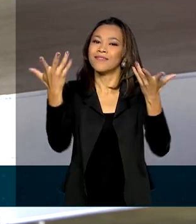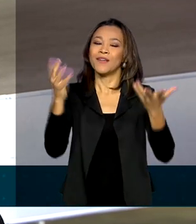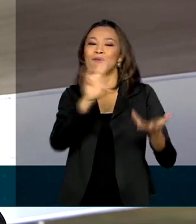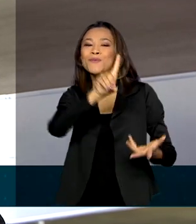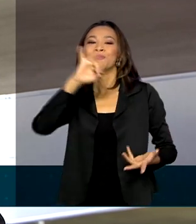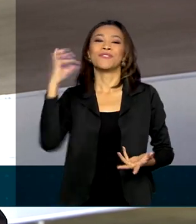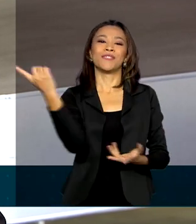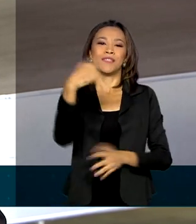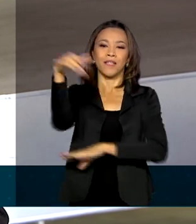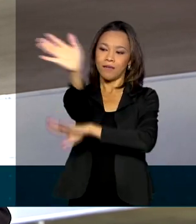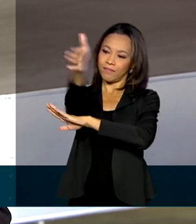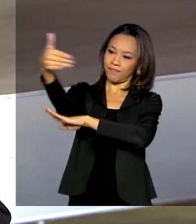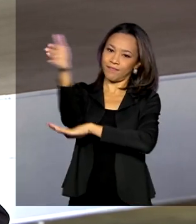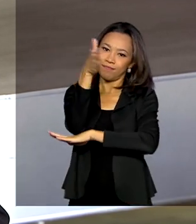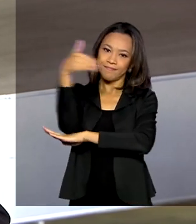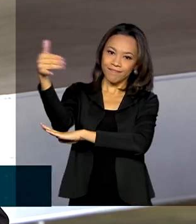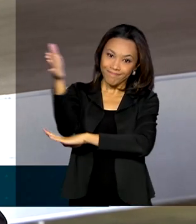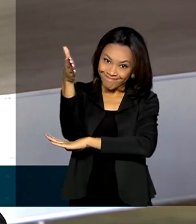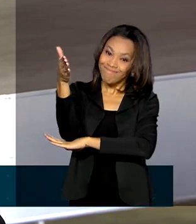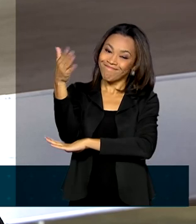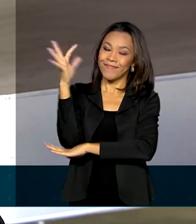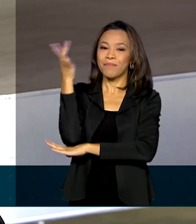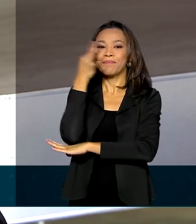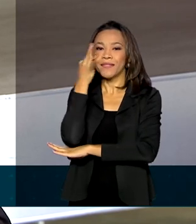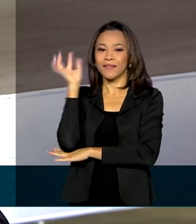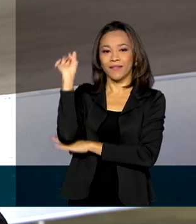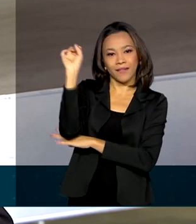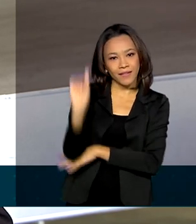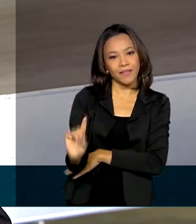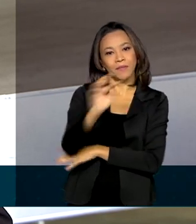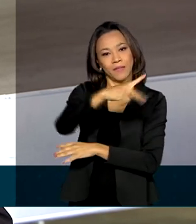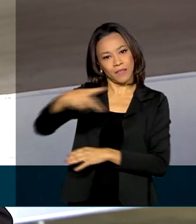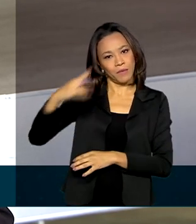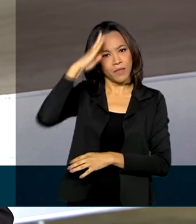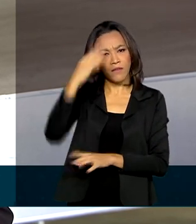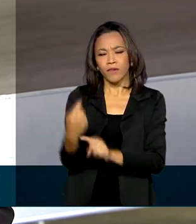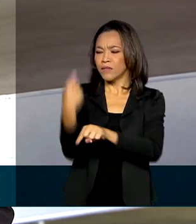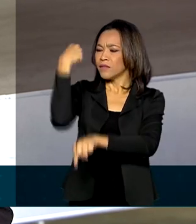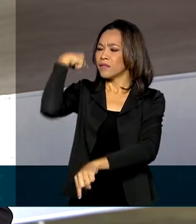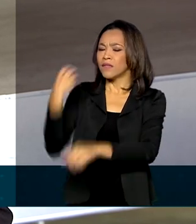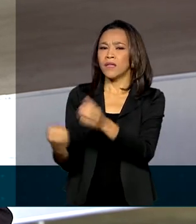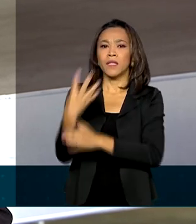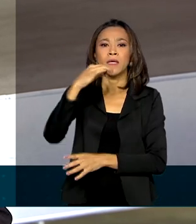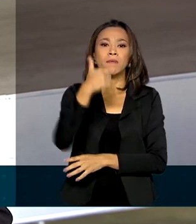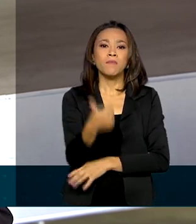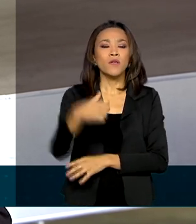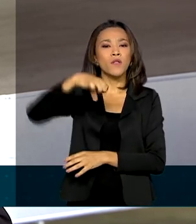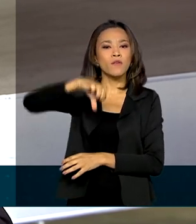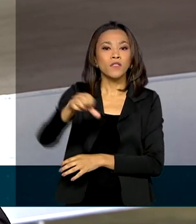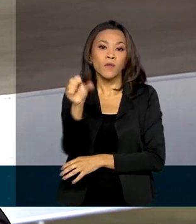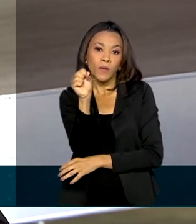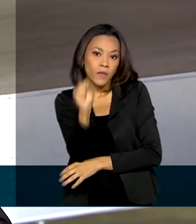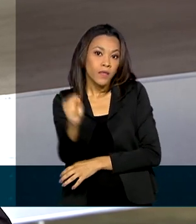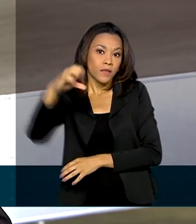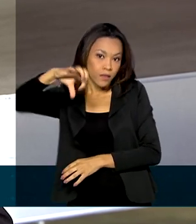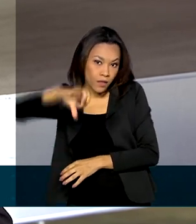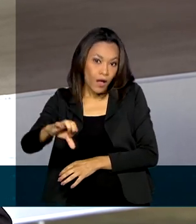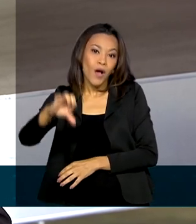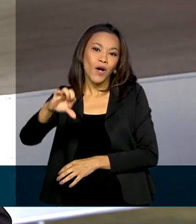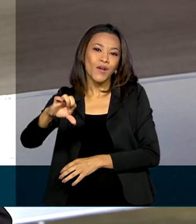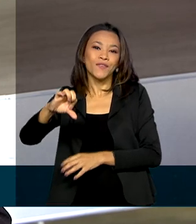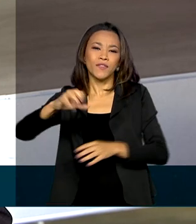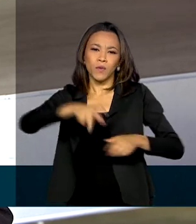bandeira com a presença do presidente Jair Bolsonaro. A bandeira nacional foi criada em 1889, aí logo após a